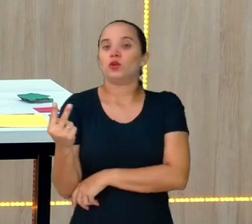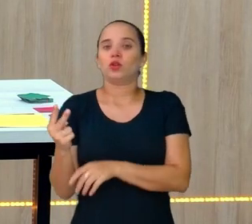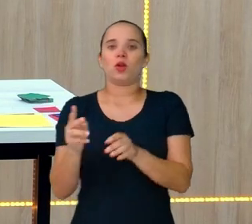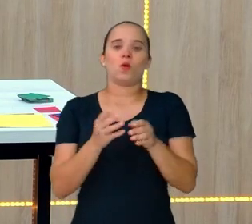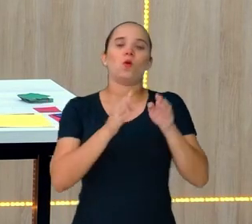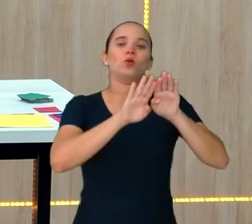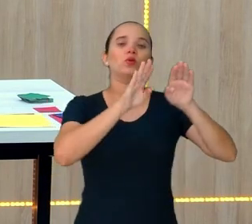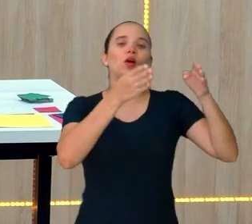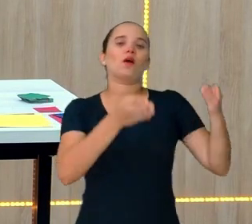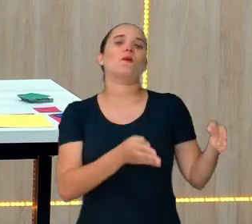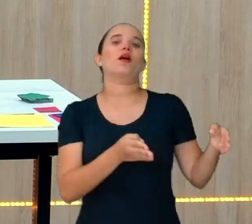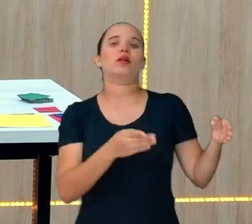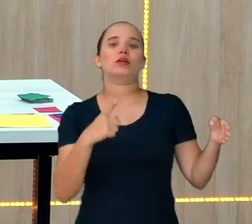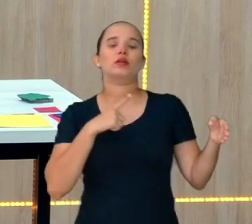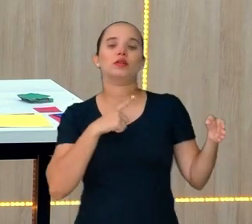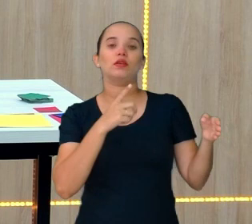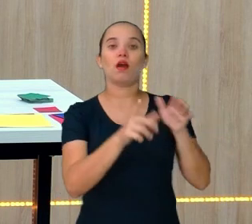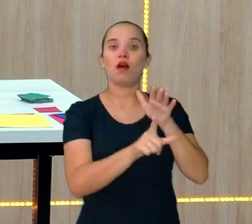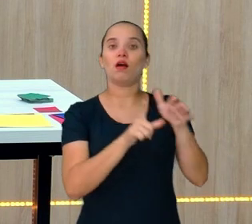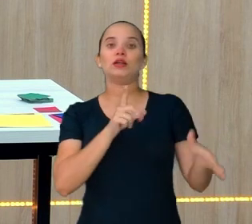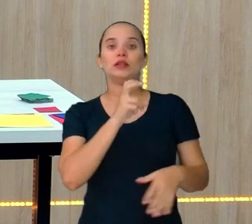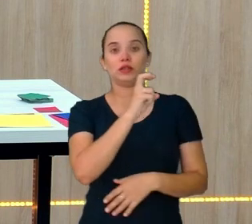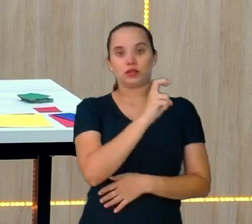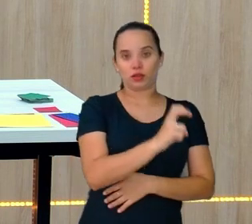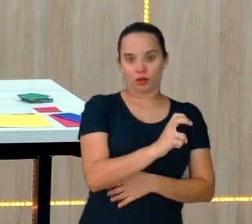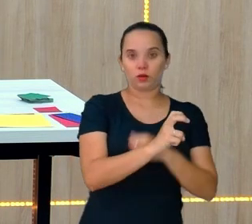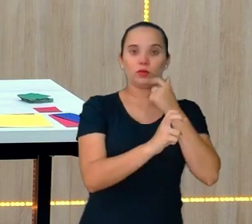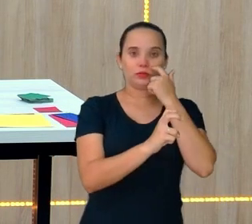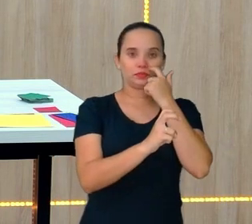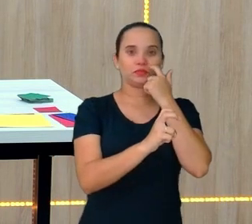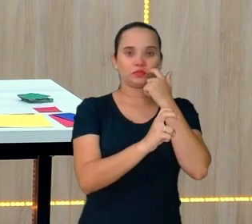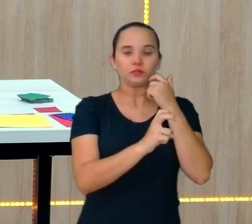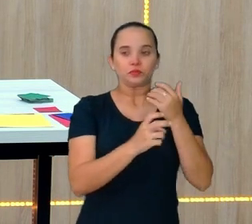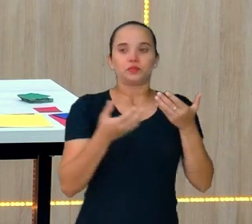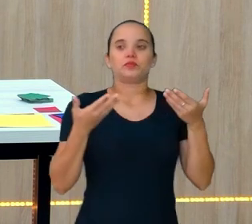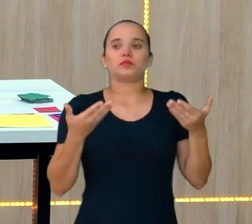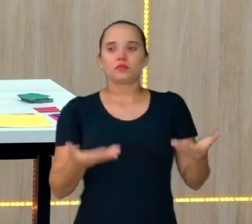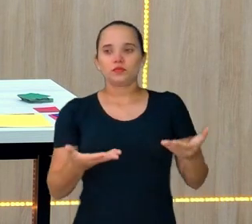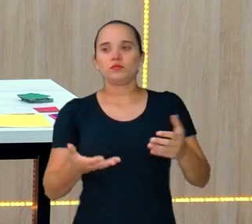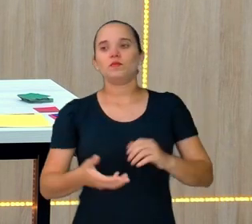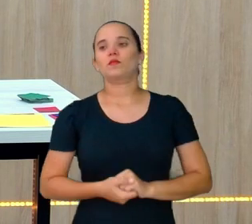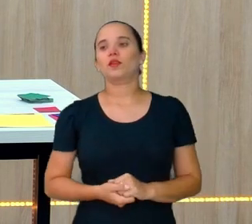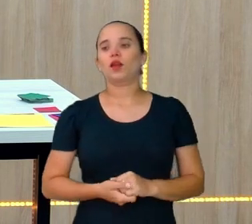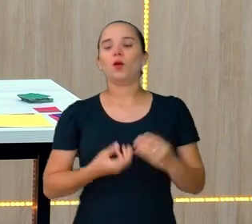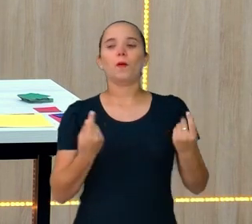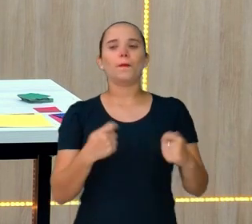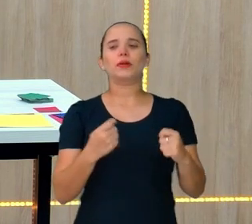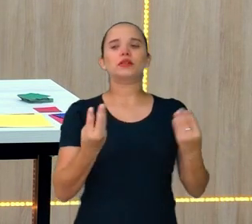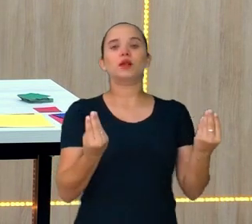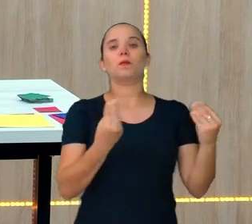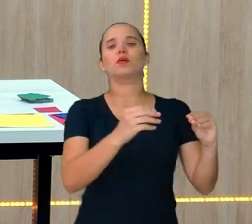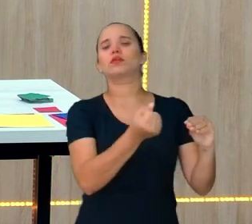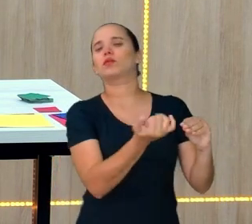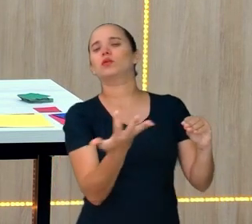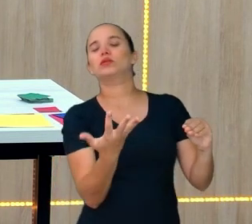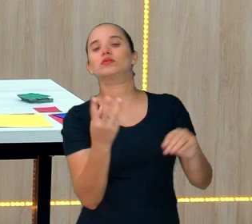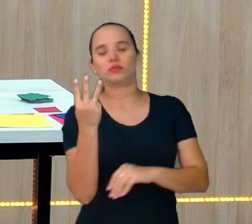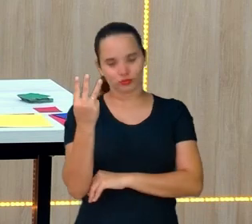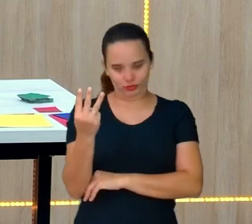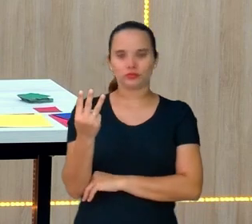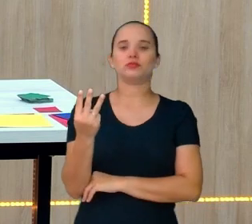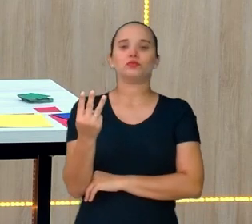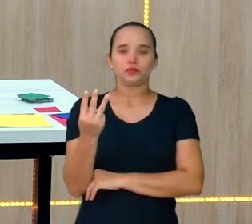Que eu tinha 5 peixinhos. Então, até aqui, tive que botar quantos? 1, 2, 3.